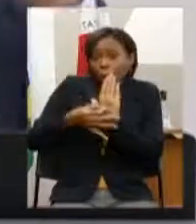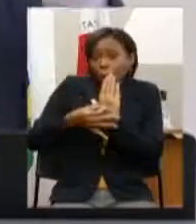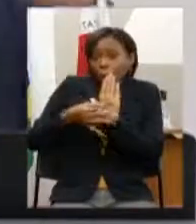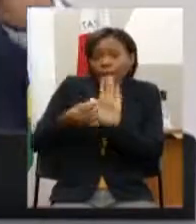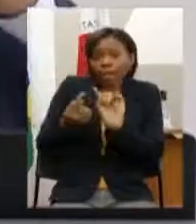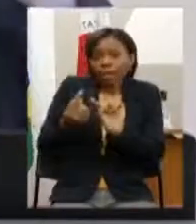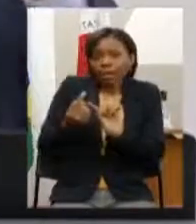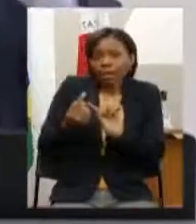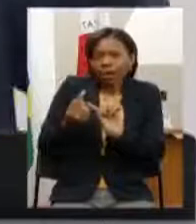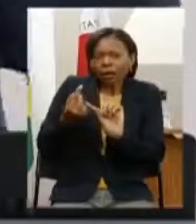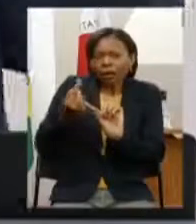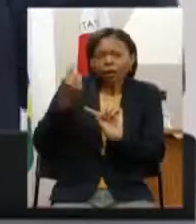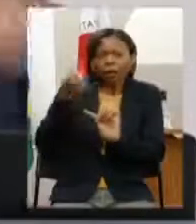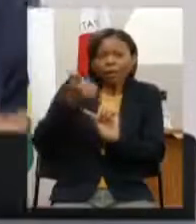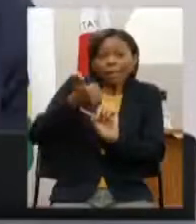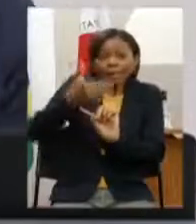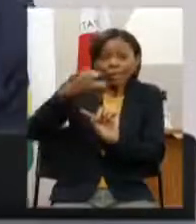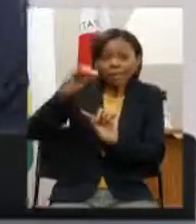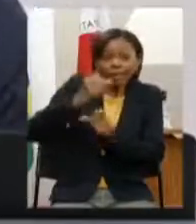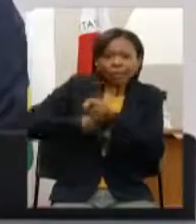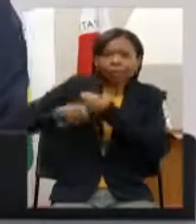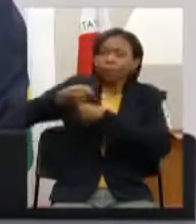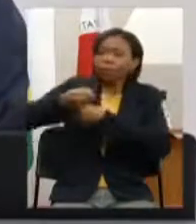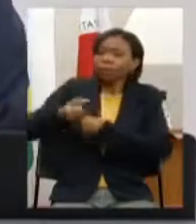há 10 anos atrás